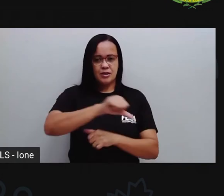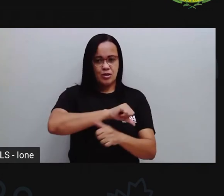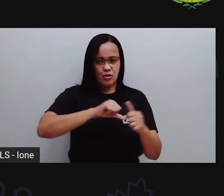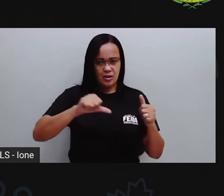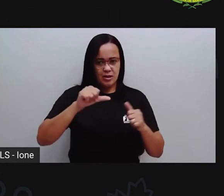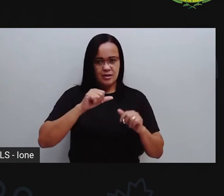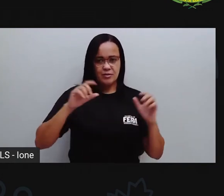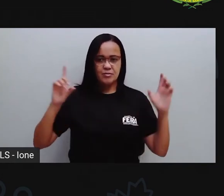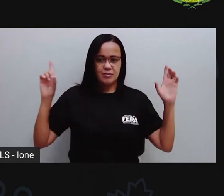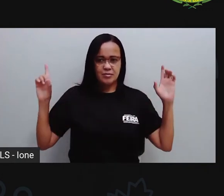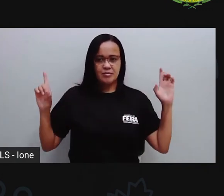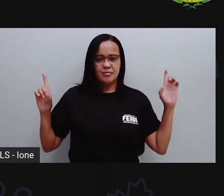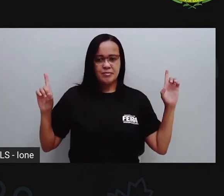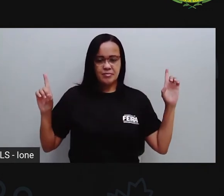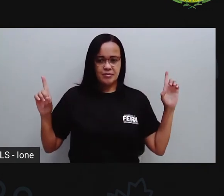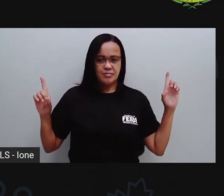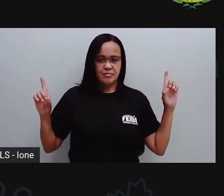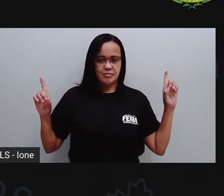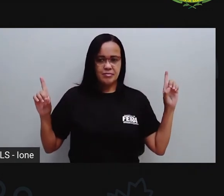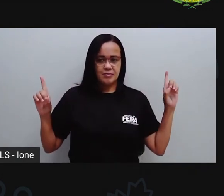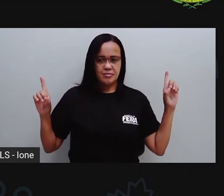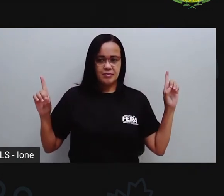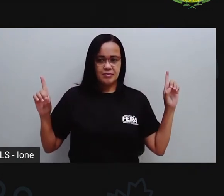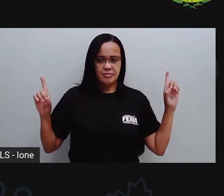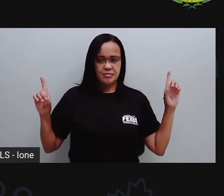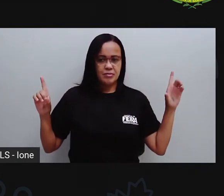E aqui é o esquerdo, tá bom?